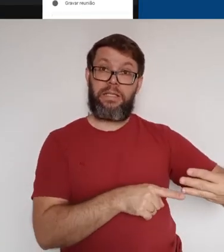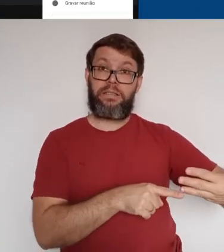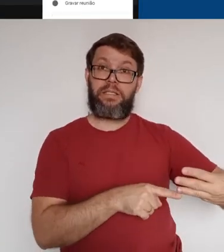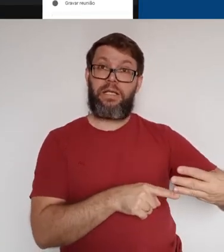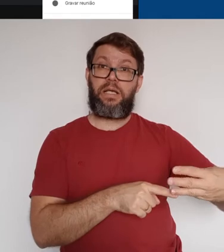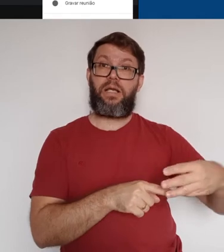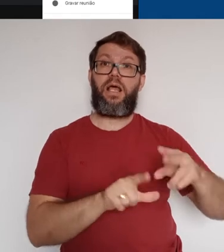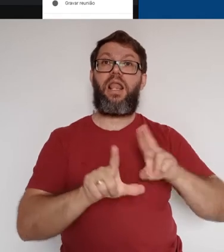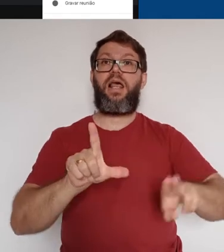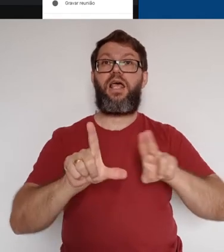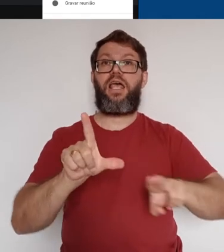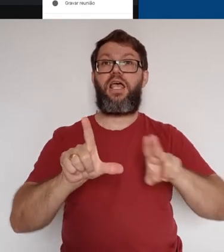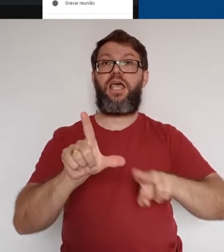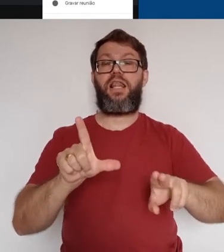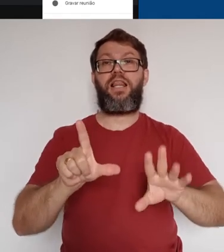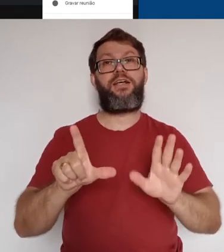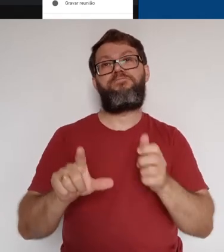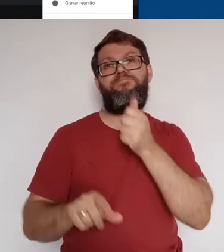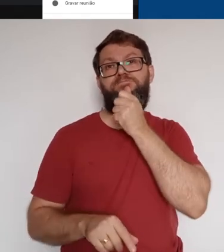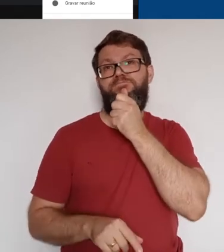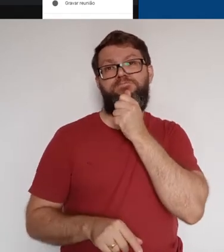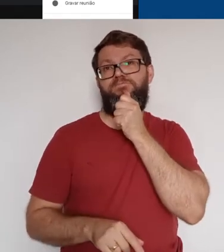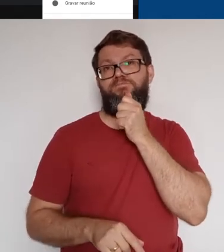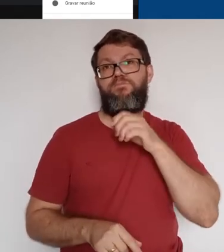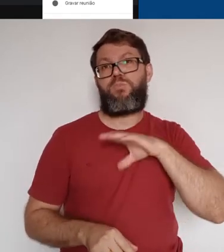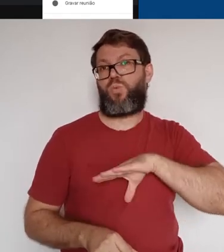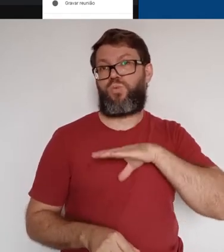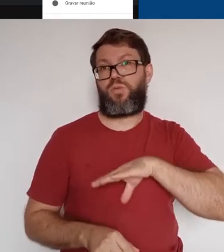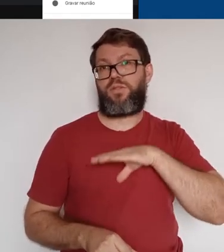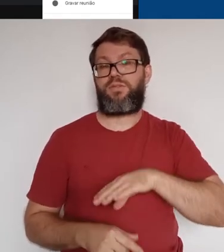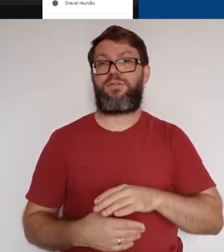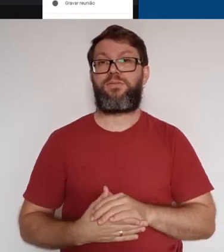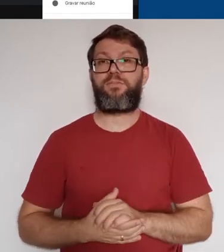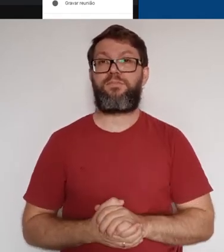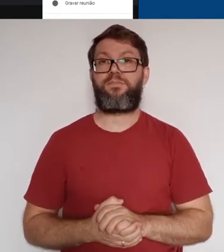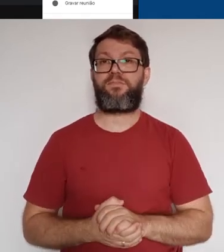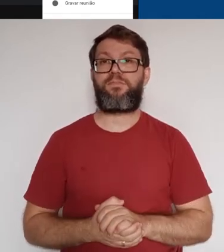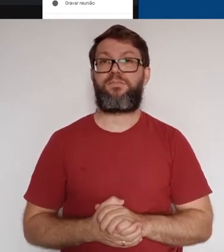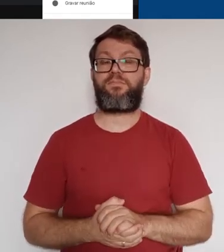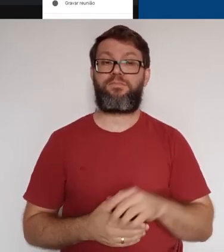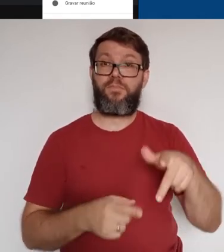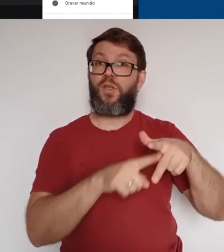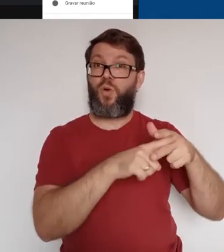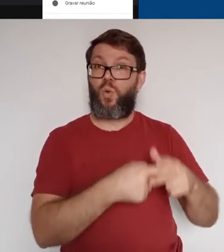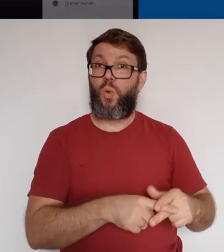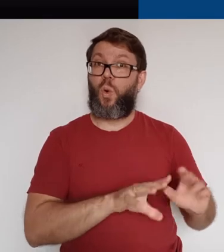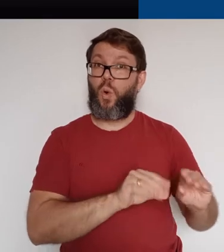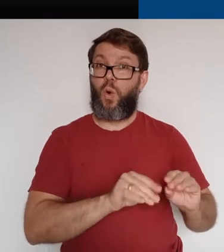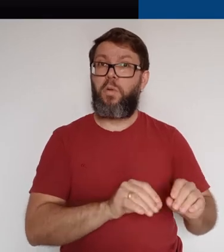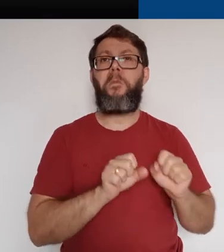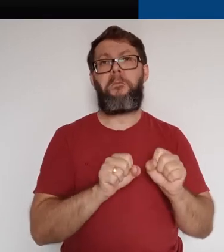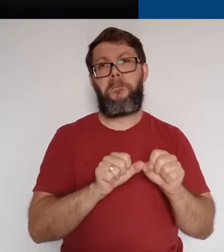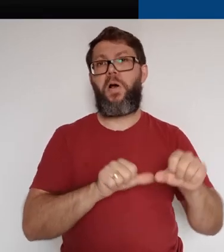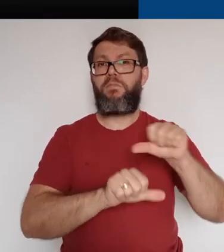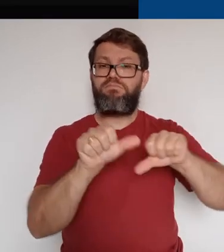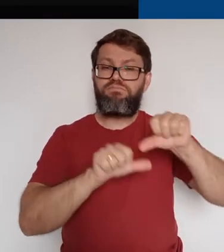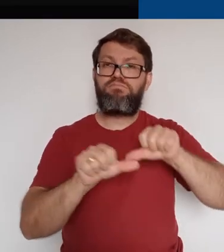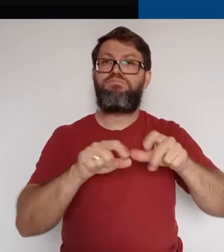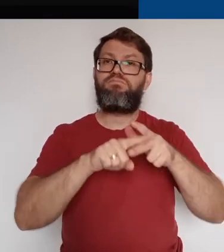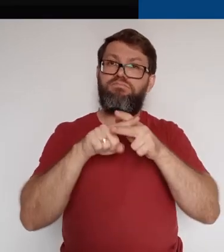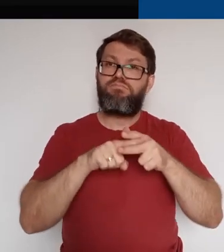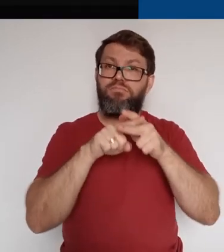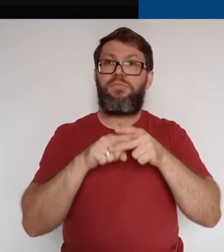ativar legendas, ainda não foi disponibilizada em português. Na opção de configurações, podemos